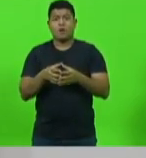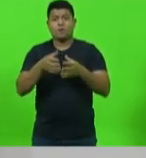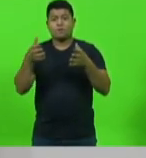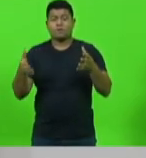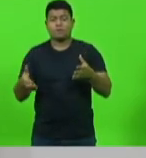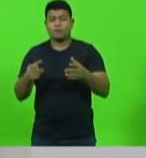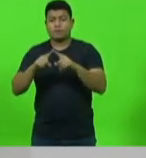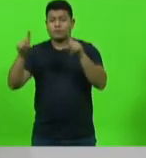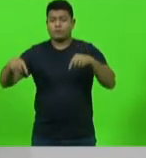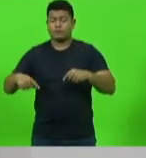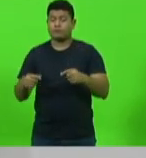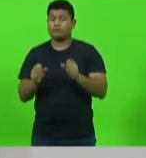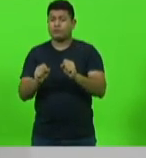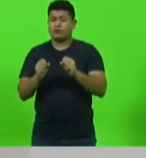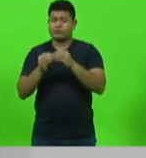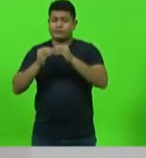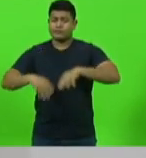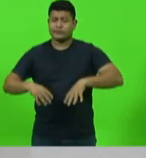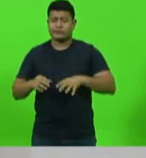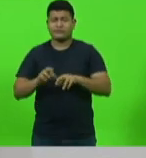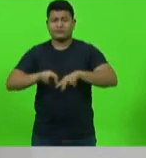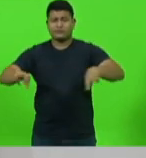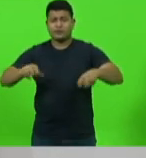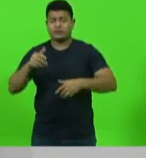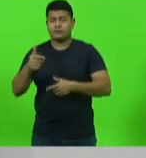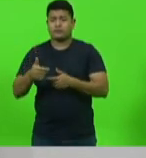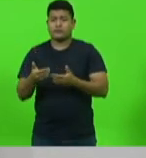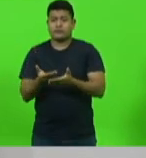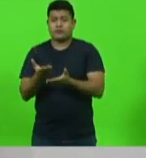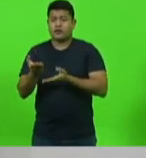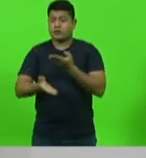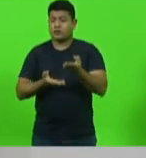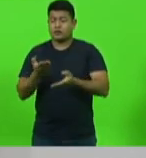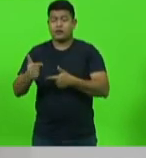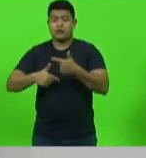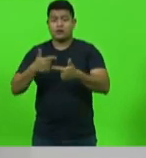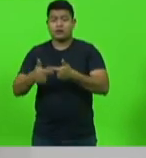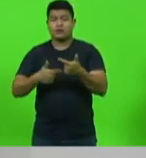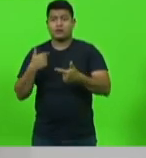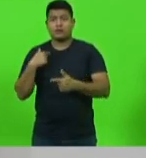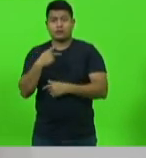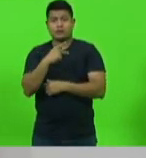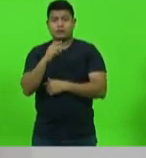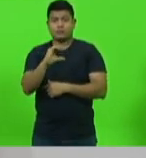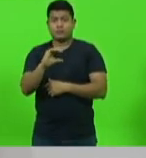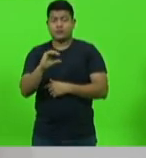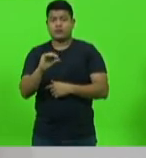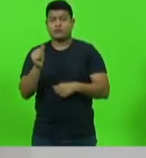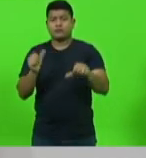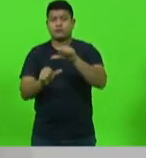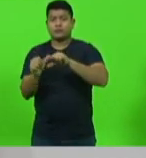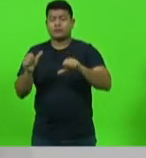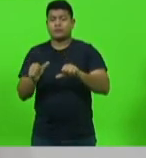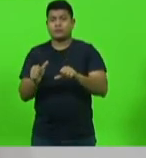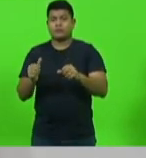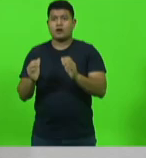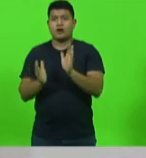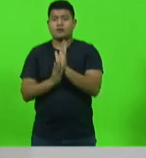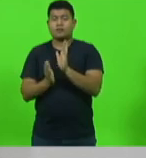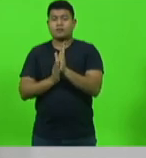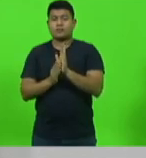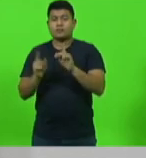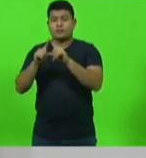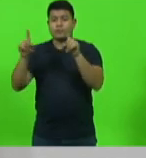serviços essenciais a toda a população. Essa PEC, que altera disposições sobre os servidores, empregados